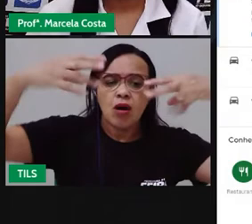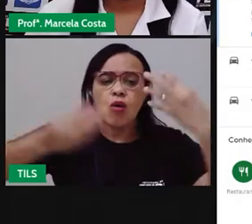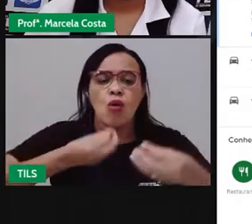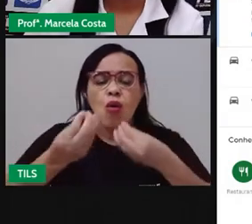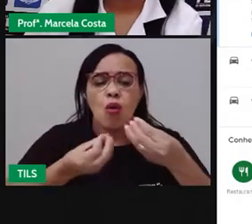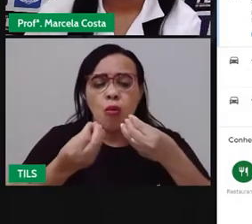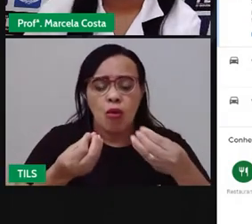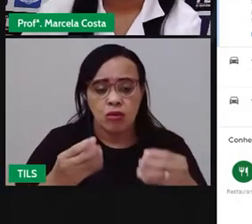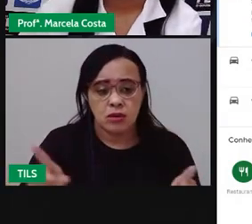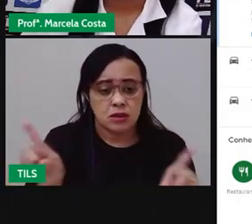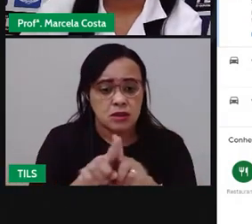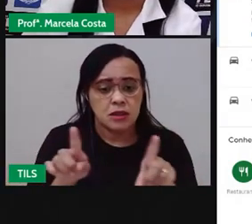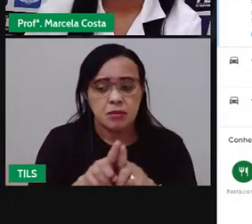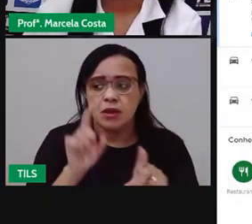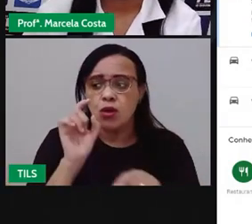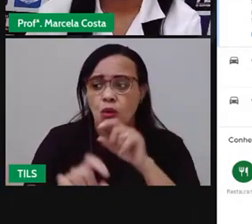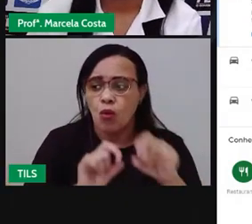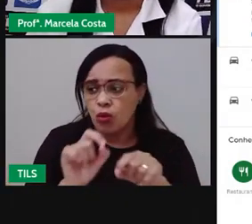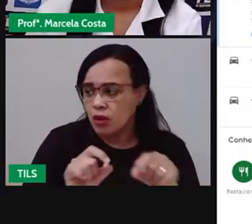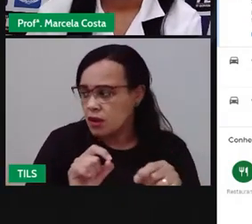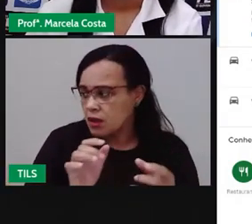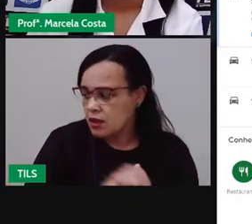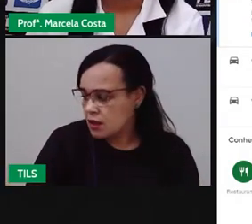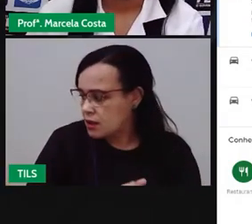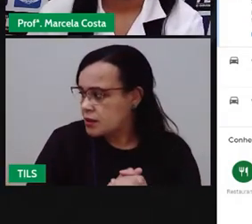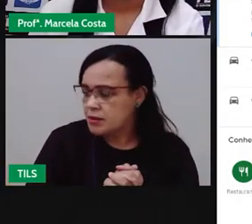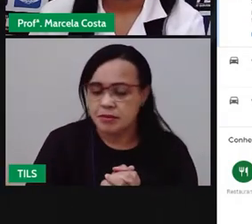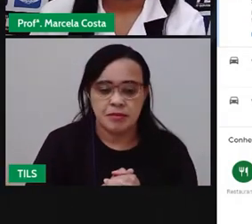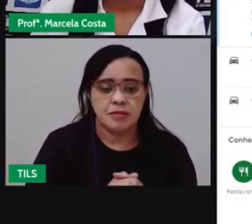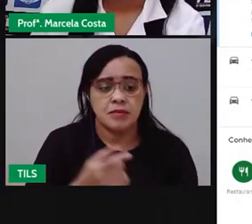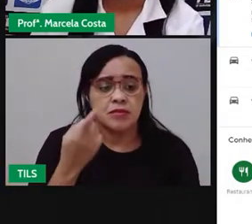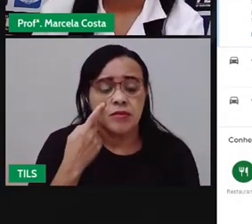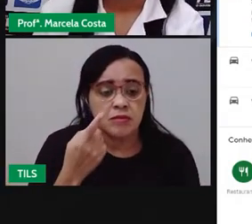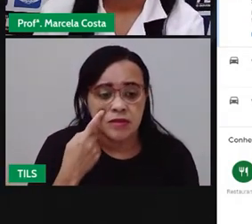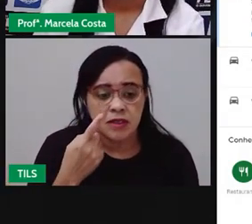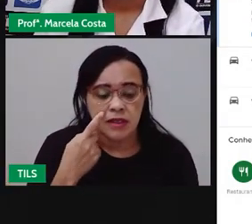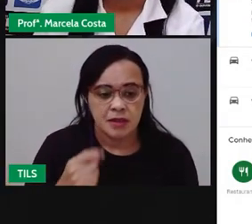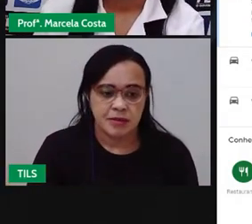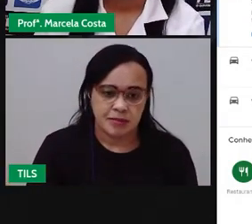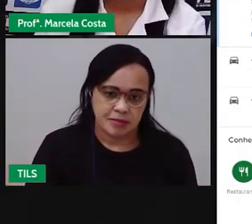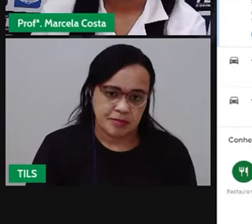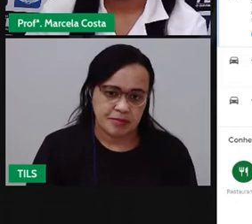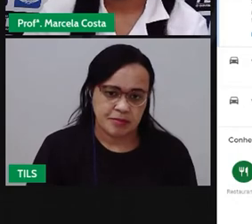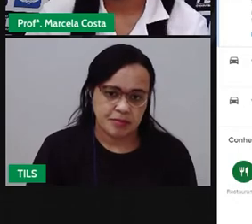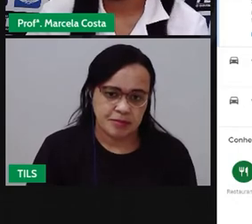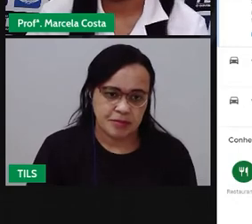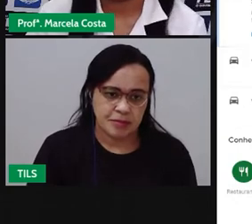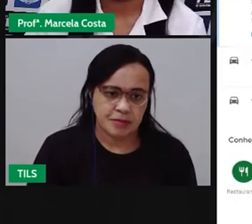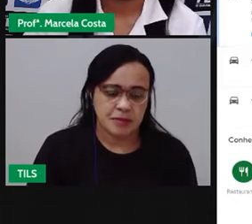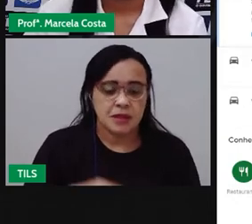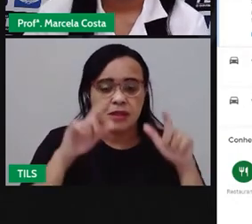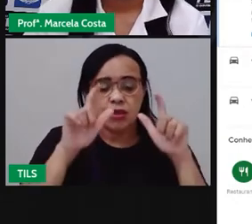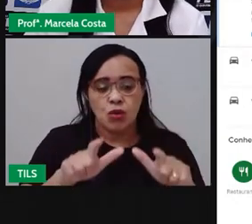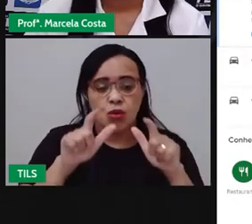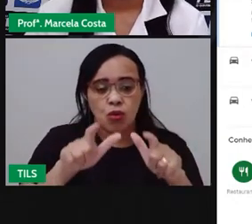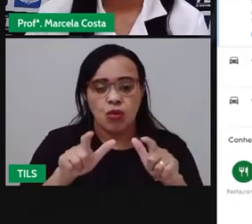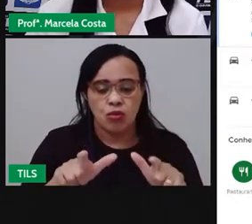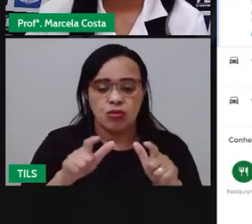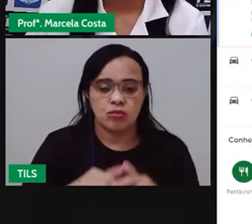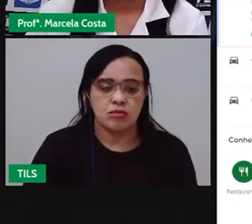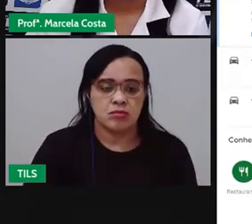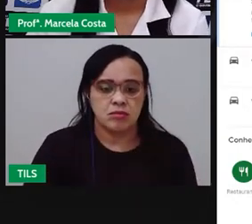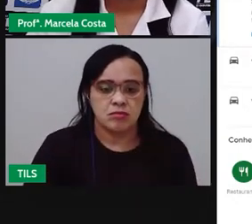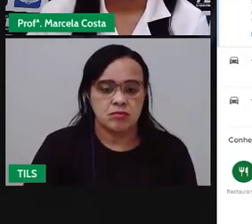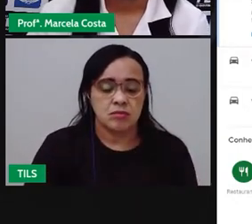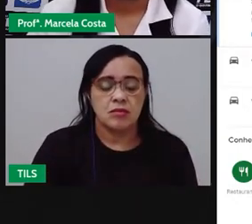também, crianças, tem a opção de você ver o lugar que você quer ir pelo